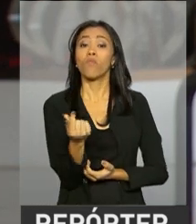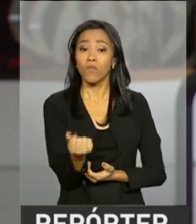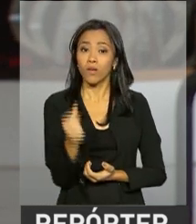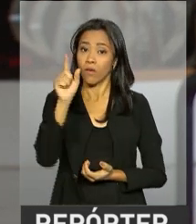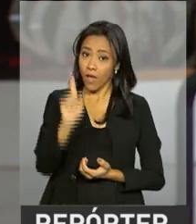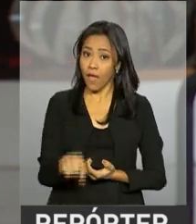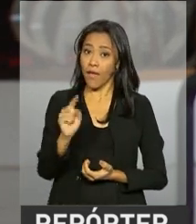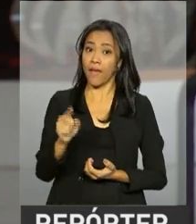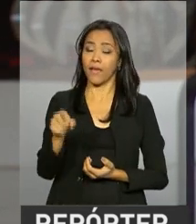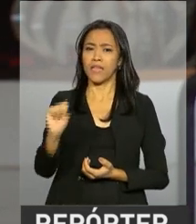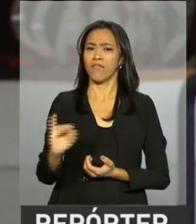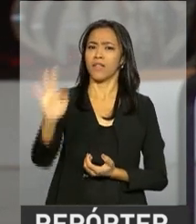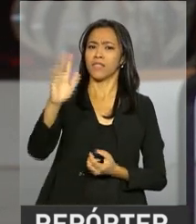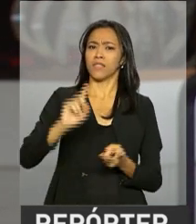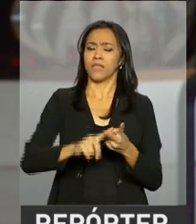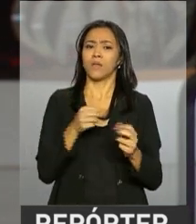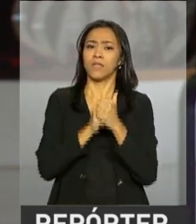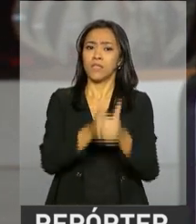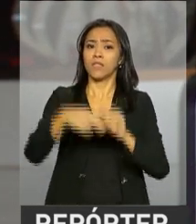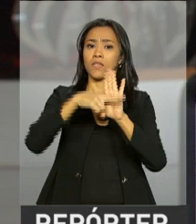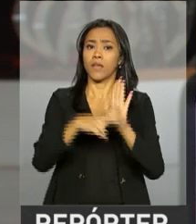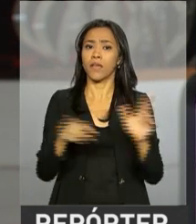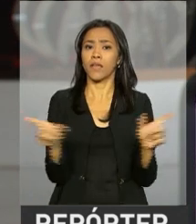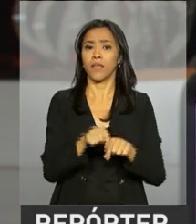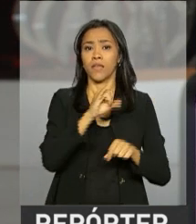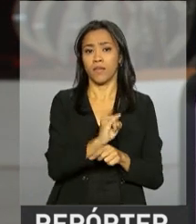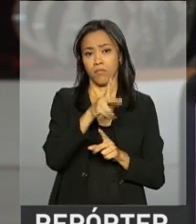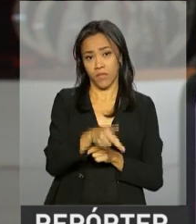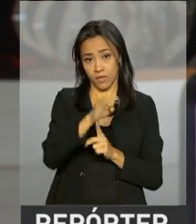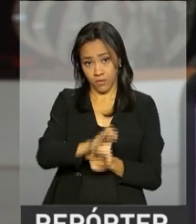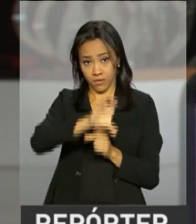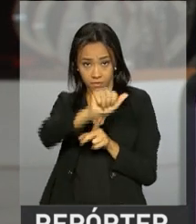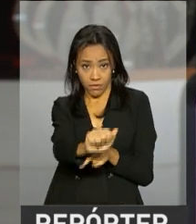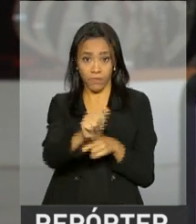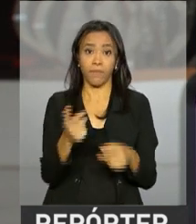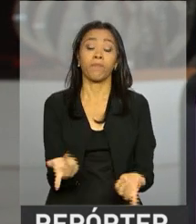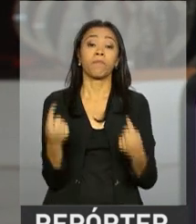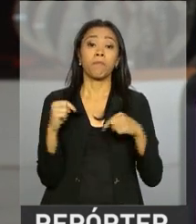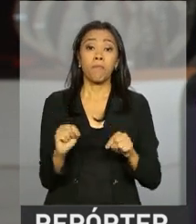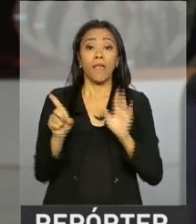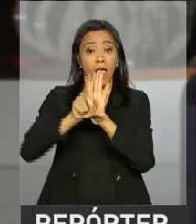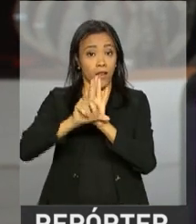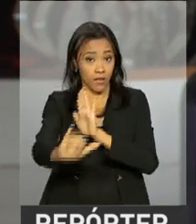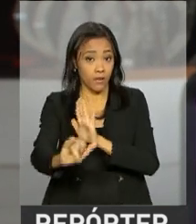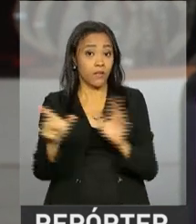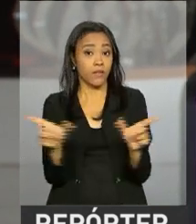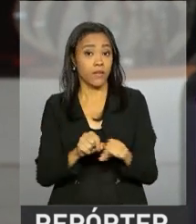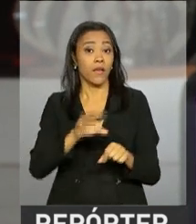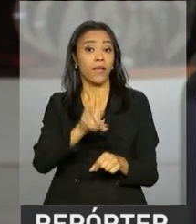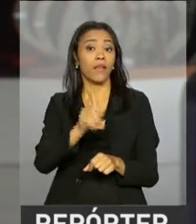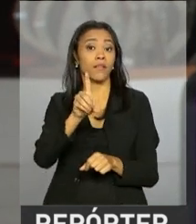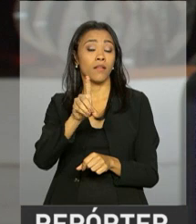estimativa da inflação medida pelo Índice Nacional de Preços ao Consumidor Amplo, o IPCA. A lei orçamentária anual